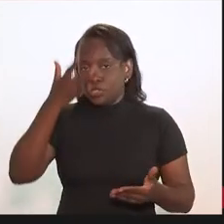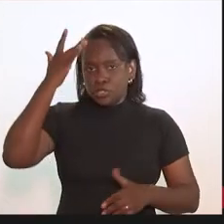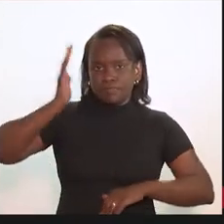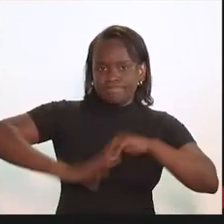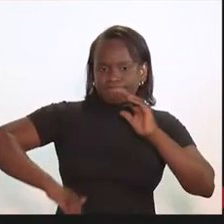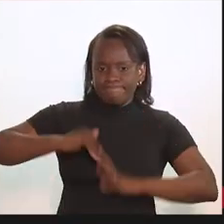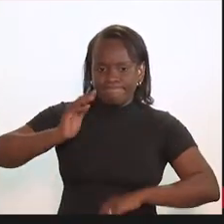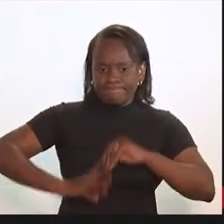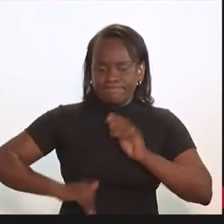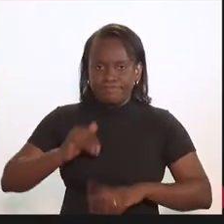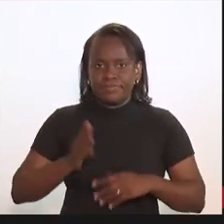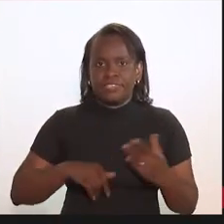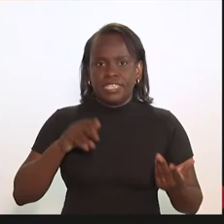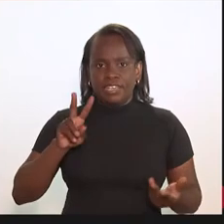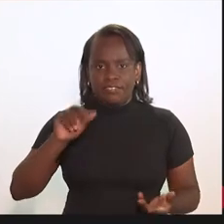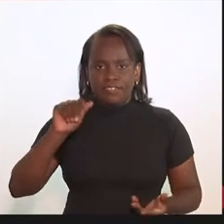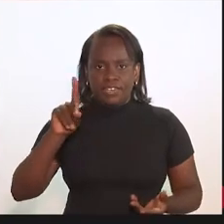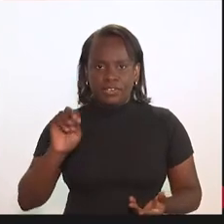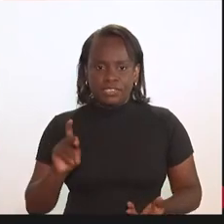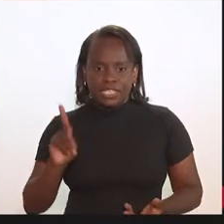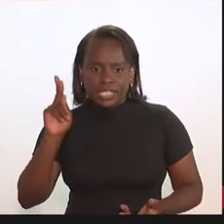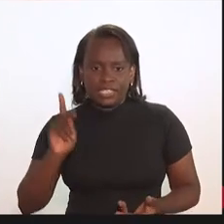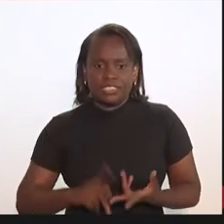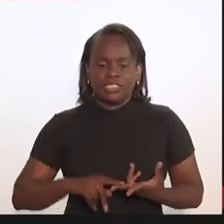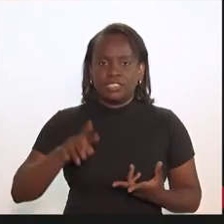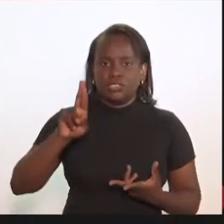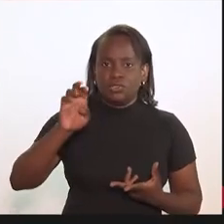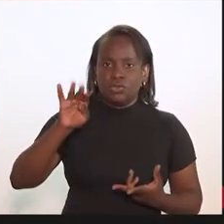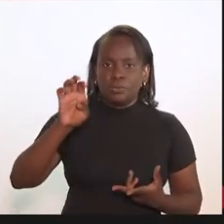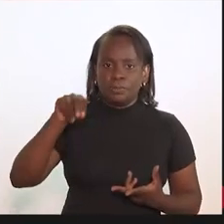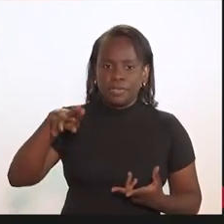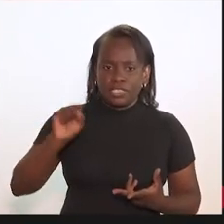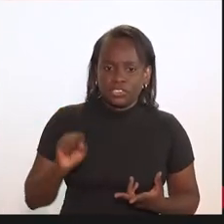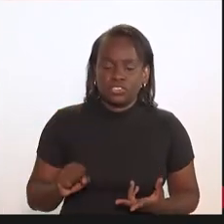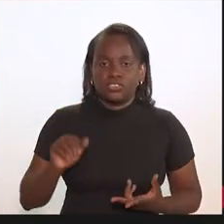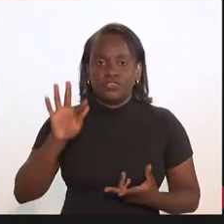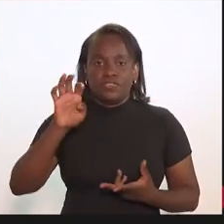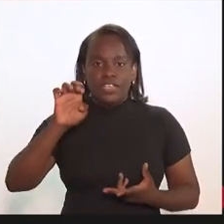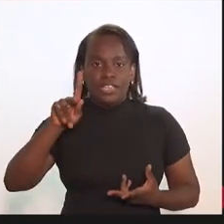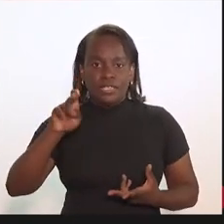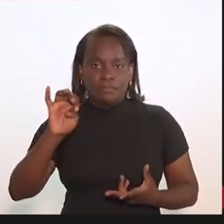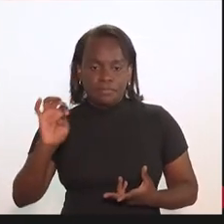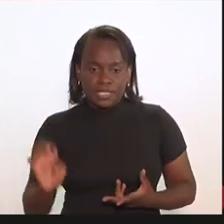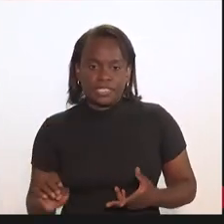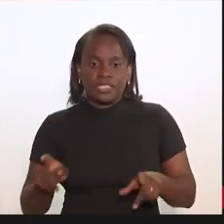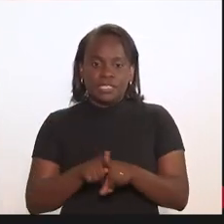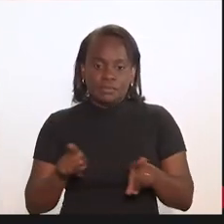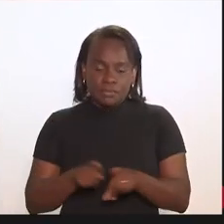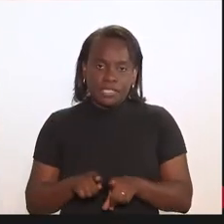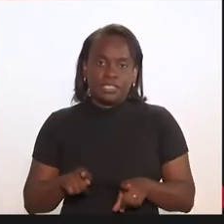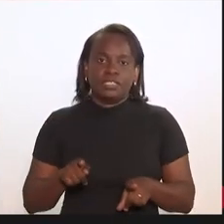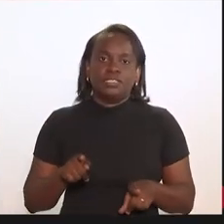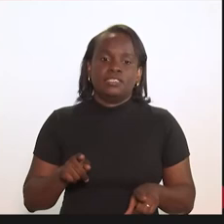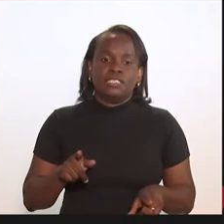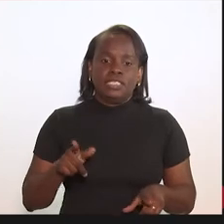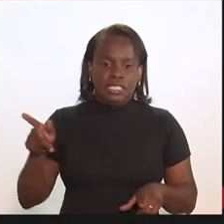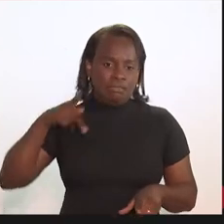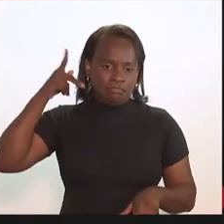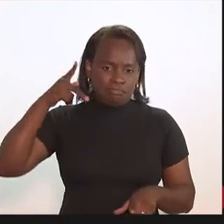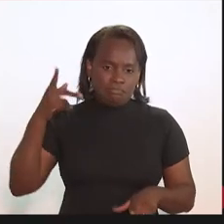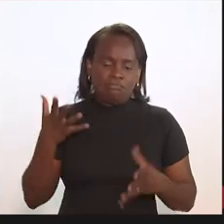uns craques aqui que é o Valdeck, o Robert Maltento, o próprio Felipe Peixoto também que é um grande